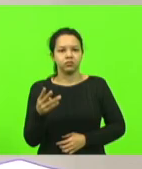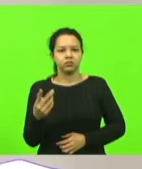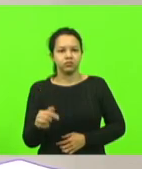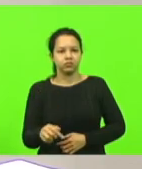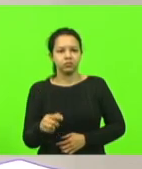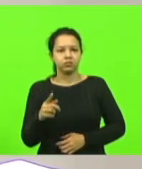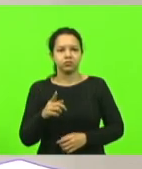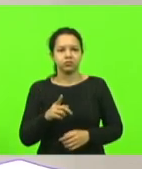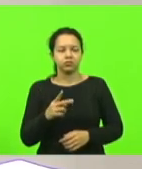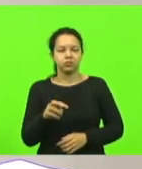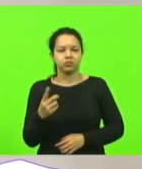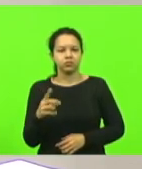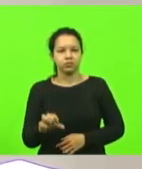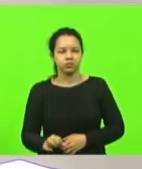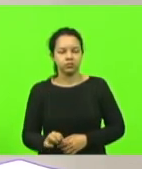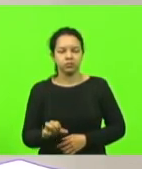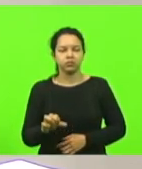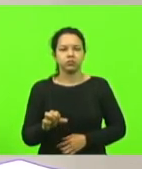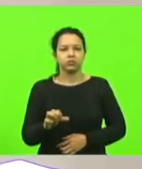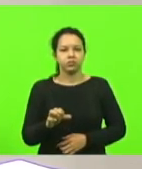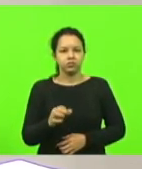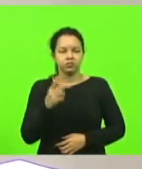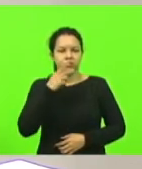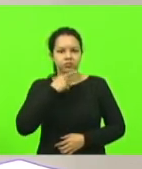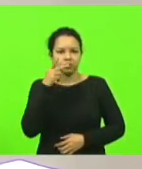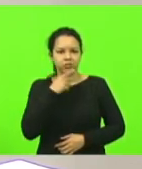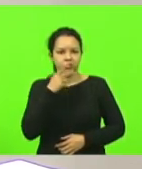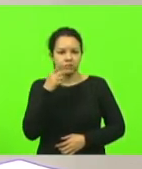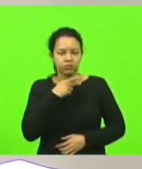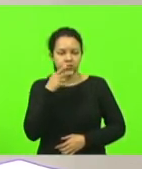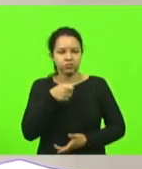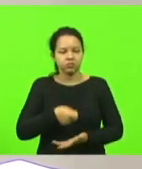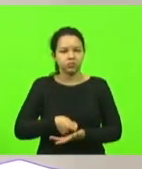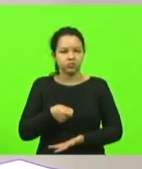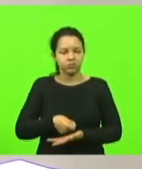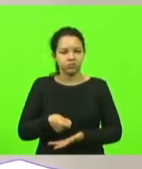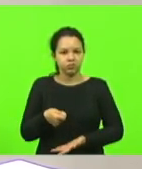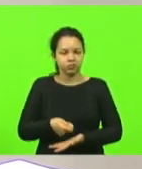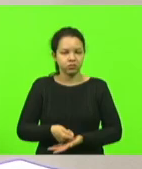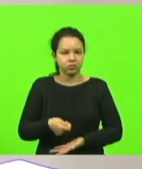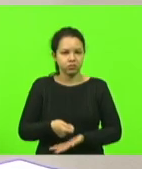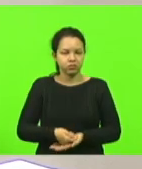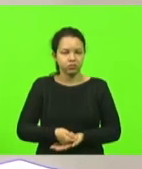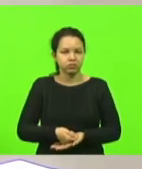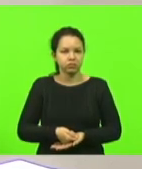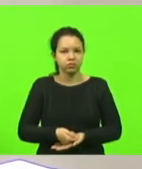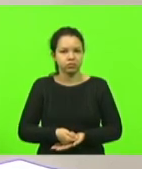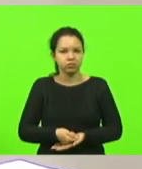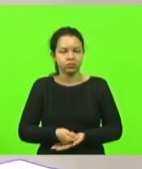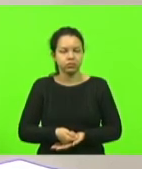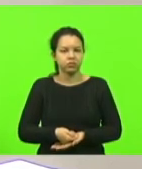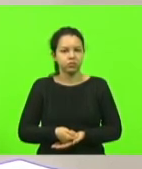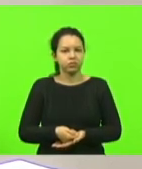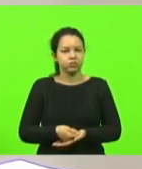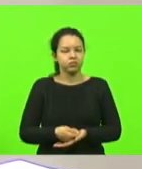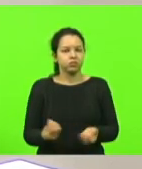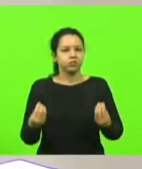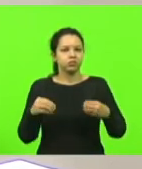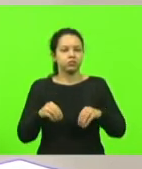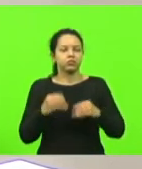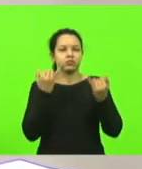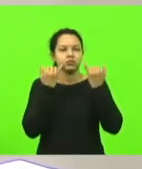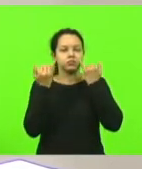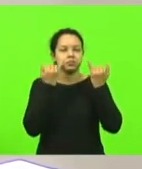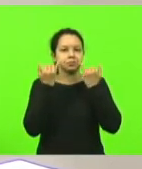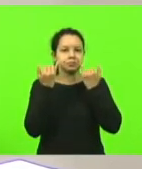deputado Kennedy Nunes, dispõe sobre obrigatoriedade de inserção de informação